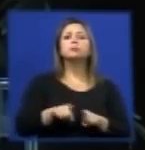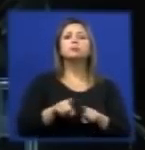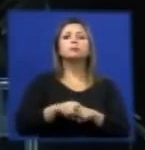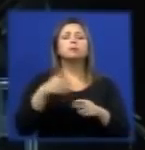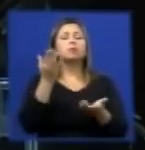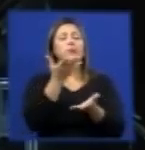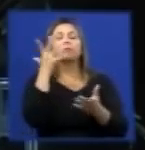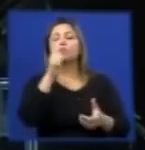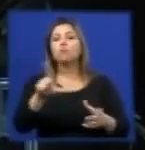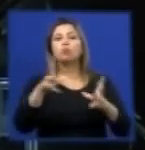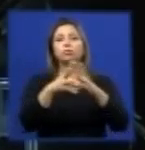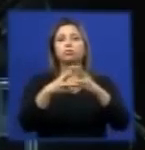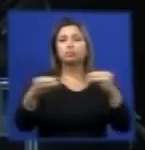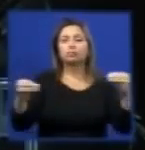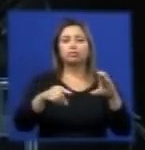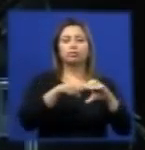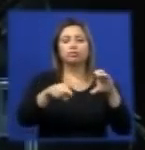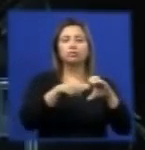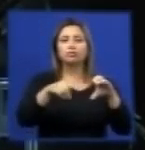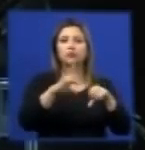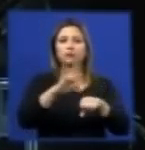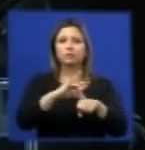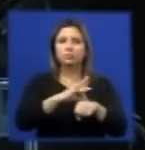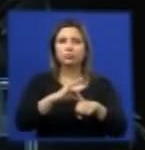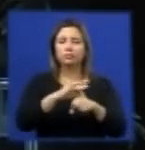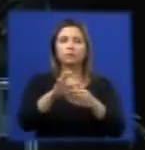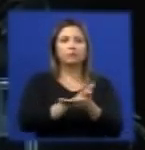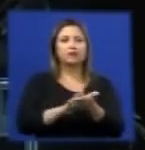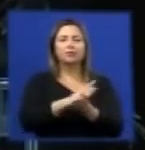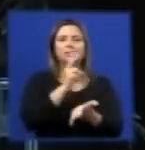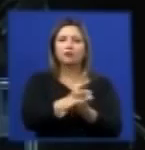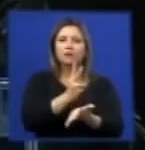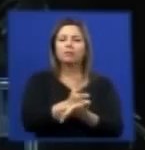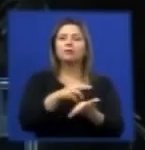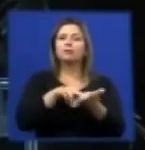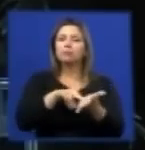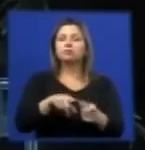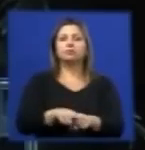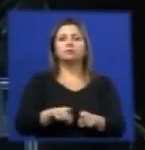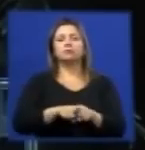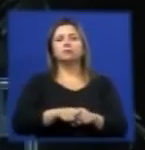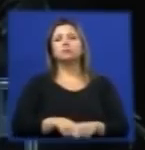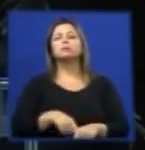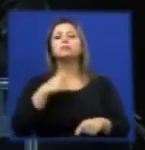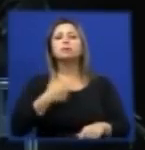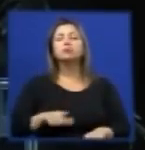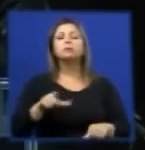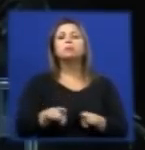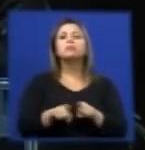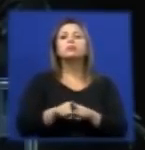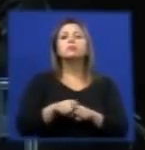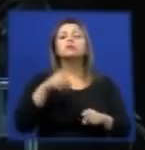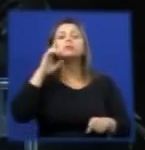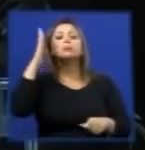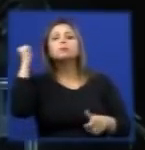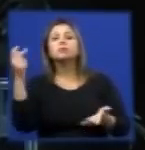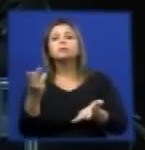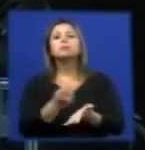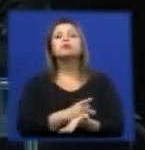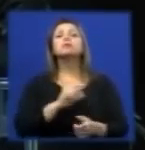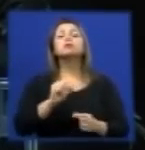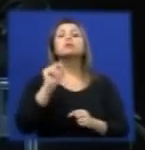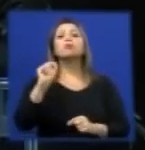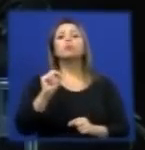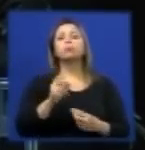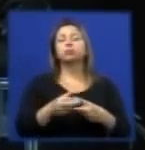meio ambiente. Porém, também, existe uma grande tecnologia envolvida no desenvolvimento, e esse, atualmente, é